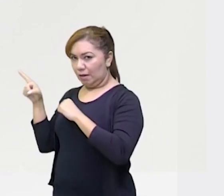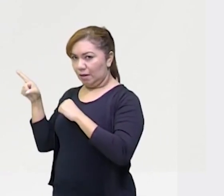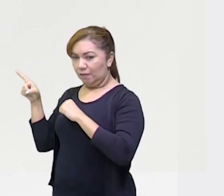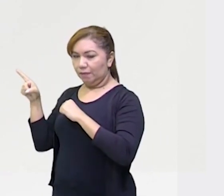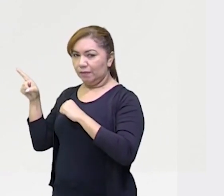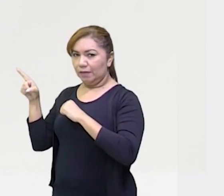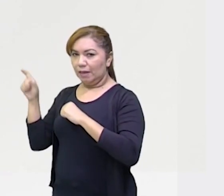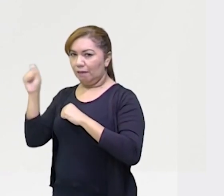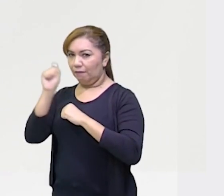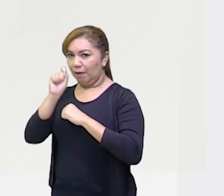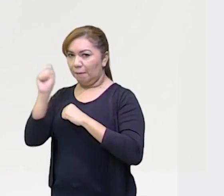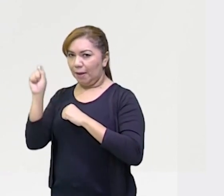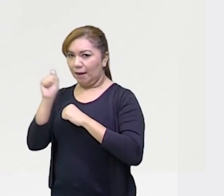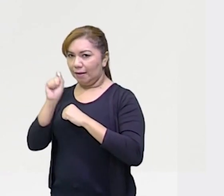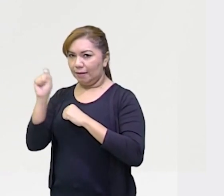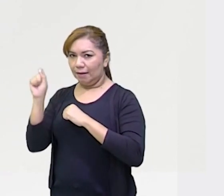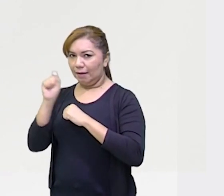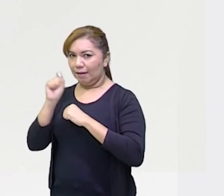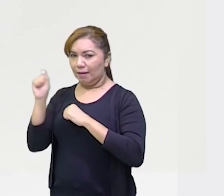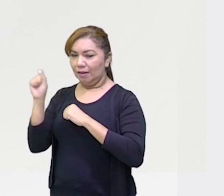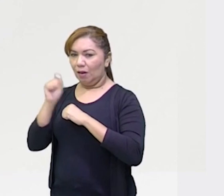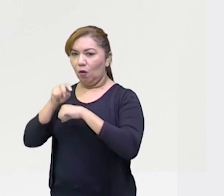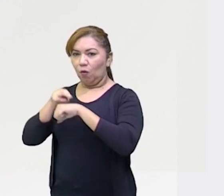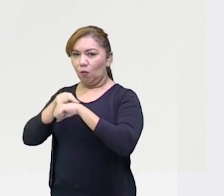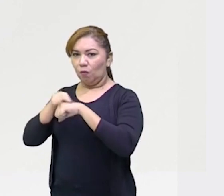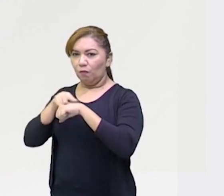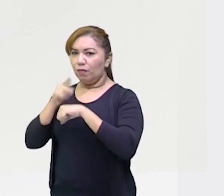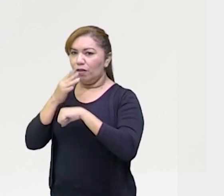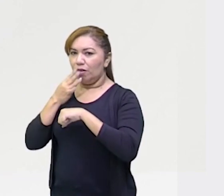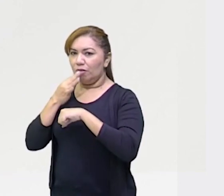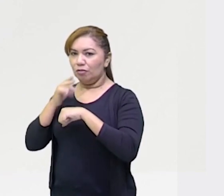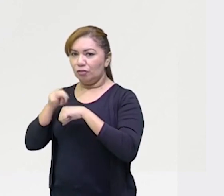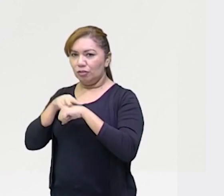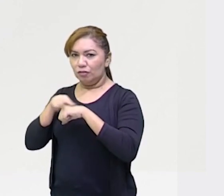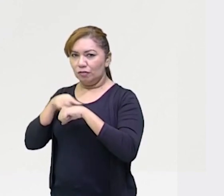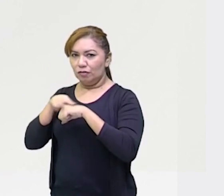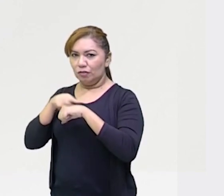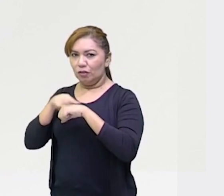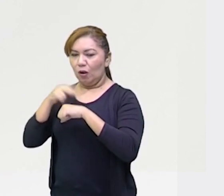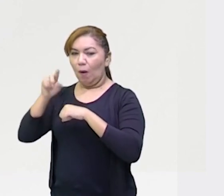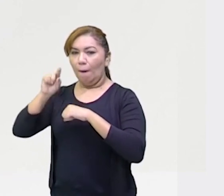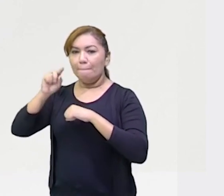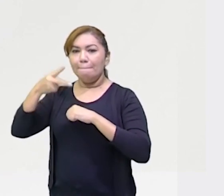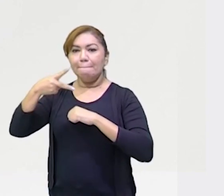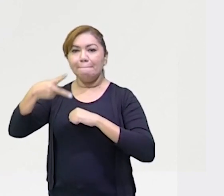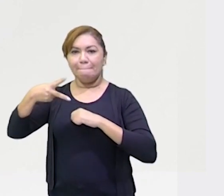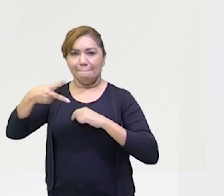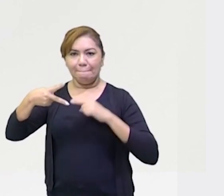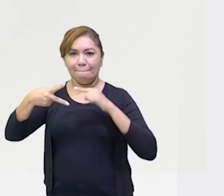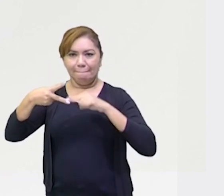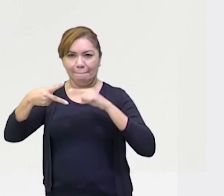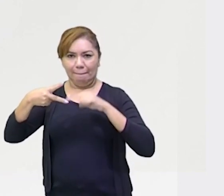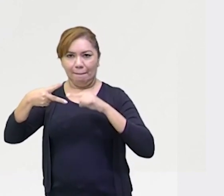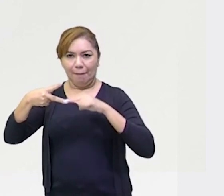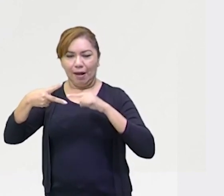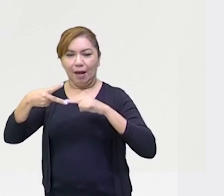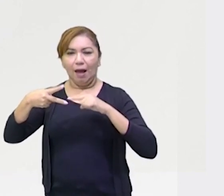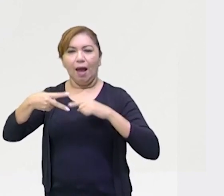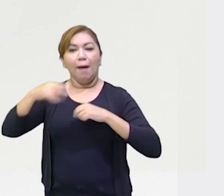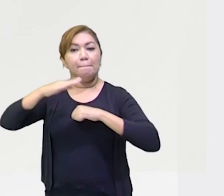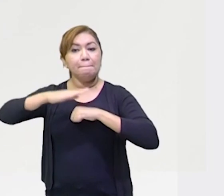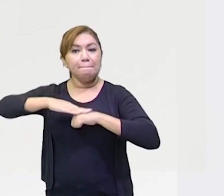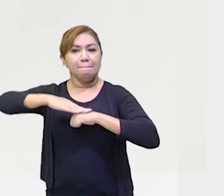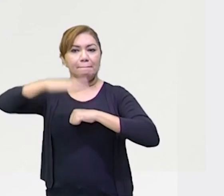pegar um, esse verde aqui, um bonito, olha só, maior que quatro